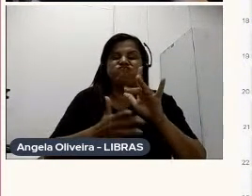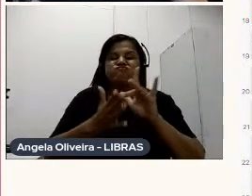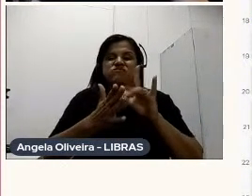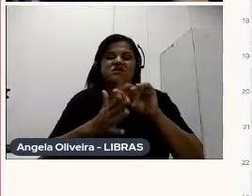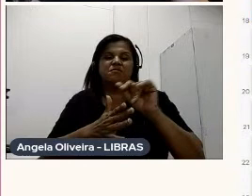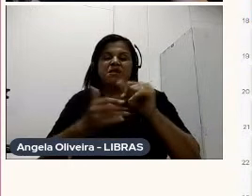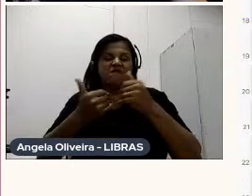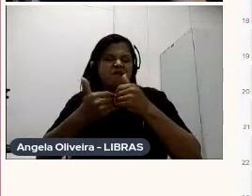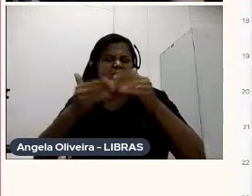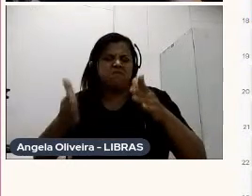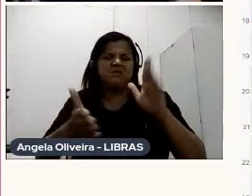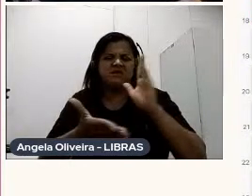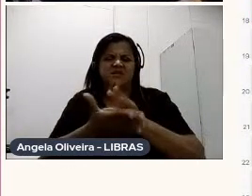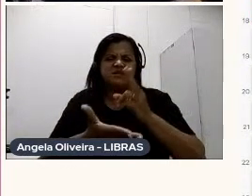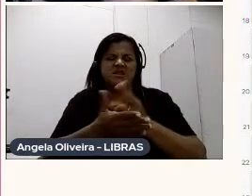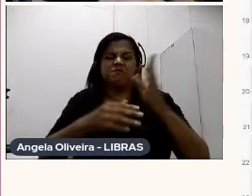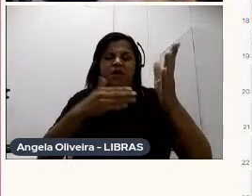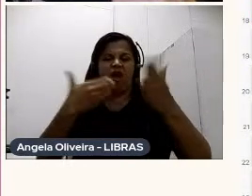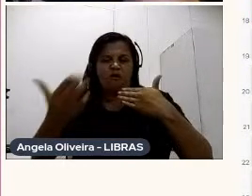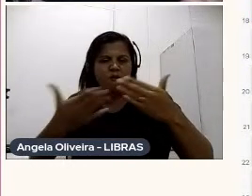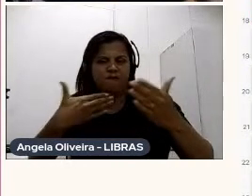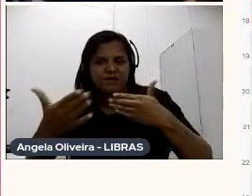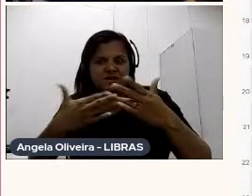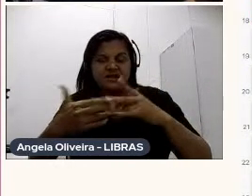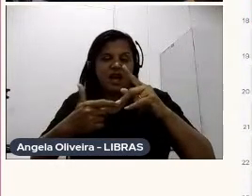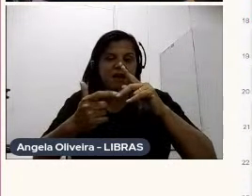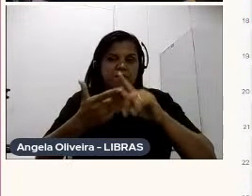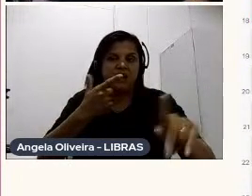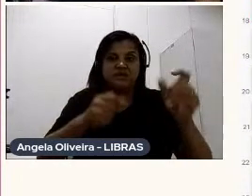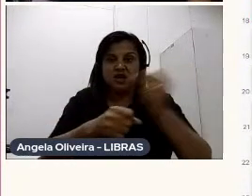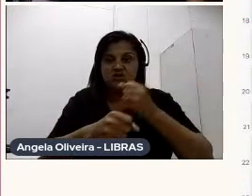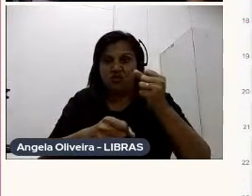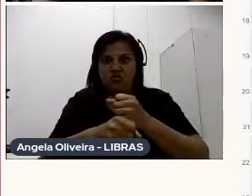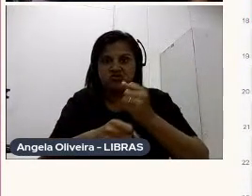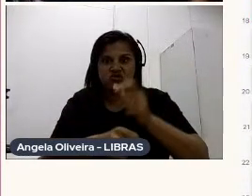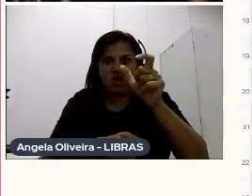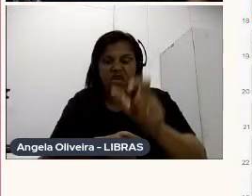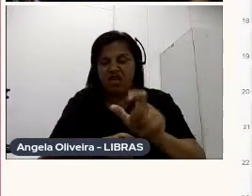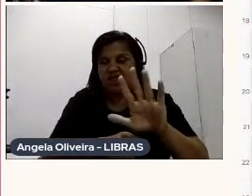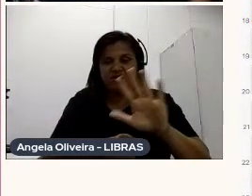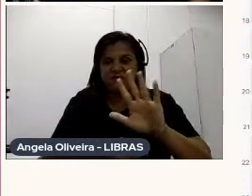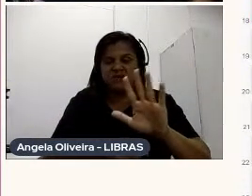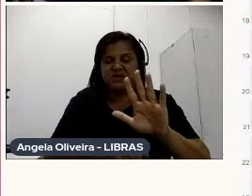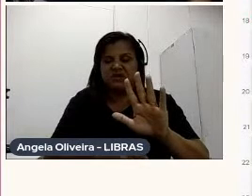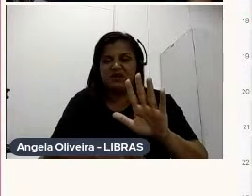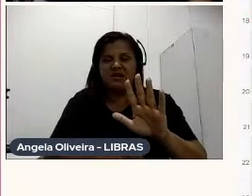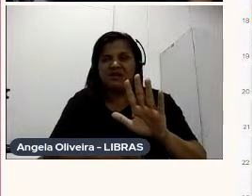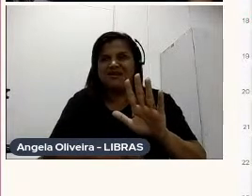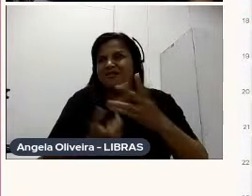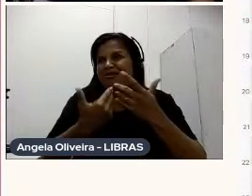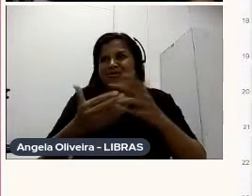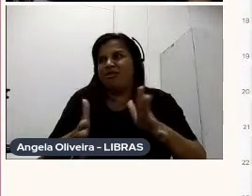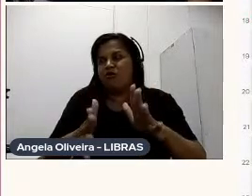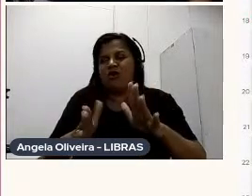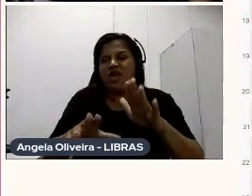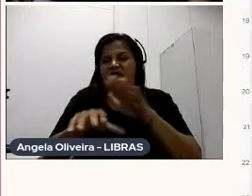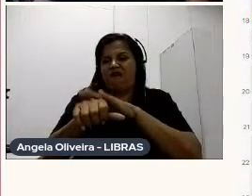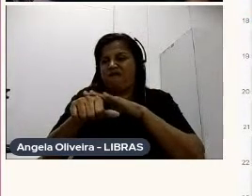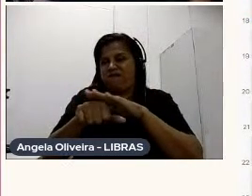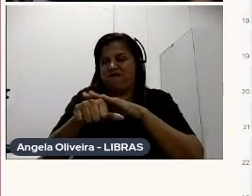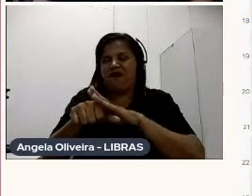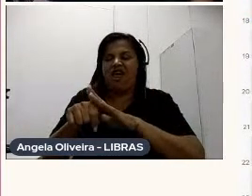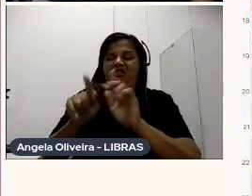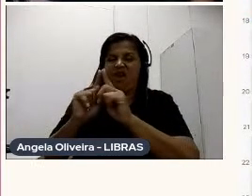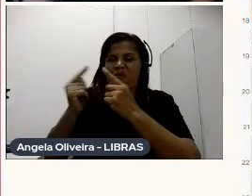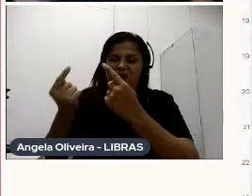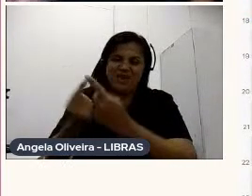Aberto A conversar com a gente Mas a gente constrói Ele de uma maneira Que ele não está com saco Para falar com a equipe E a gente brincava Que